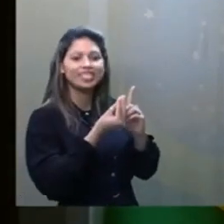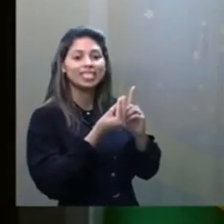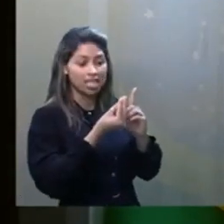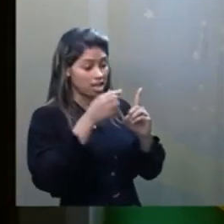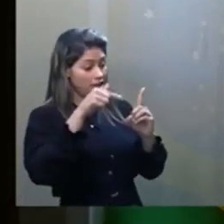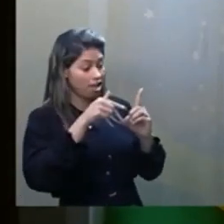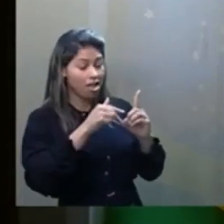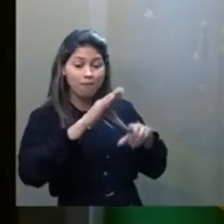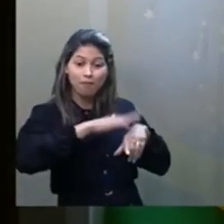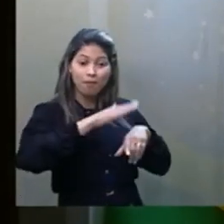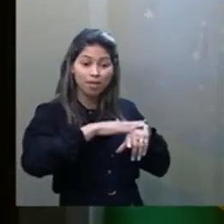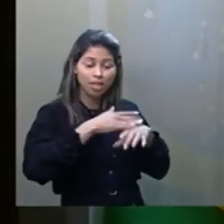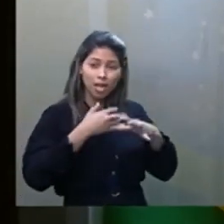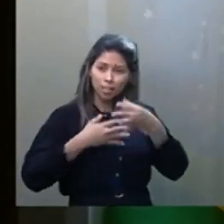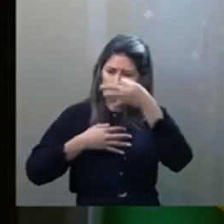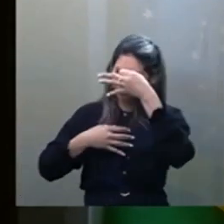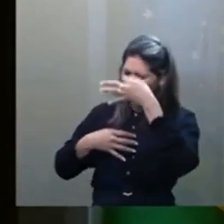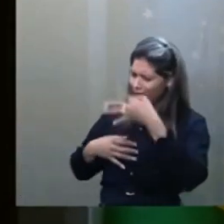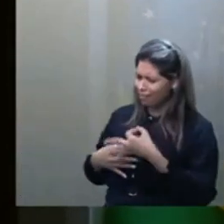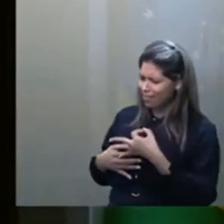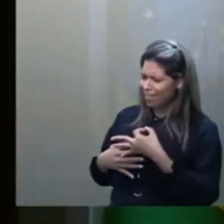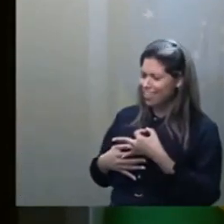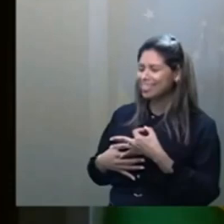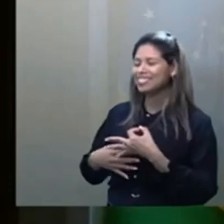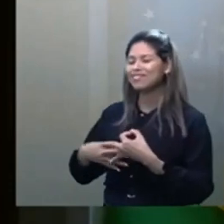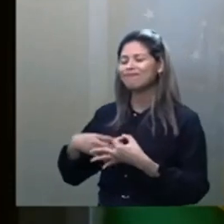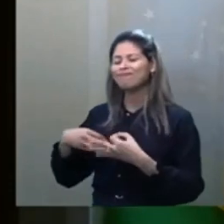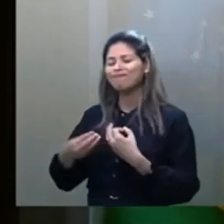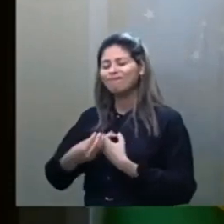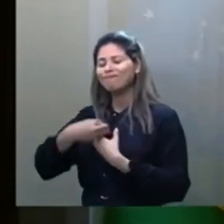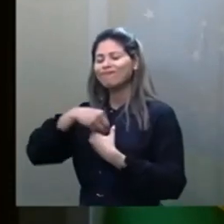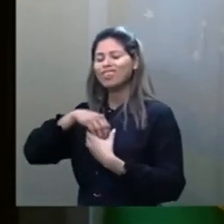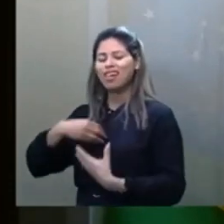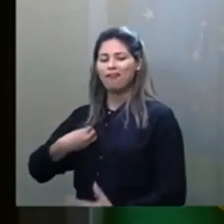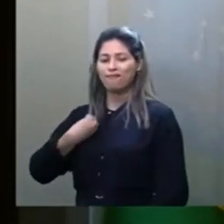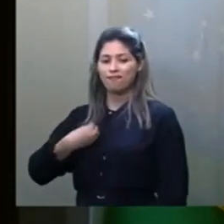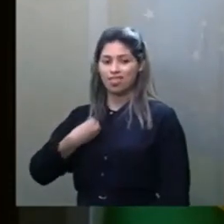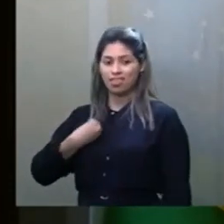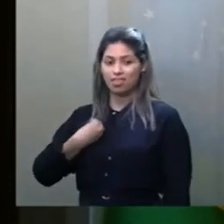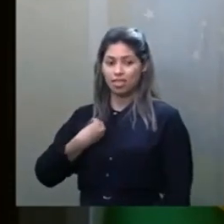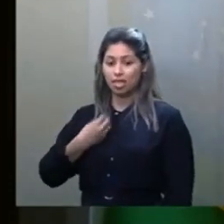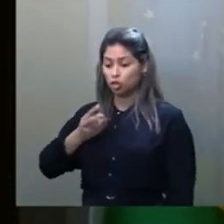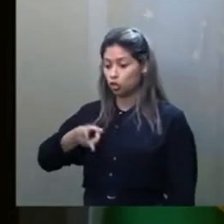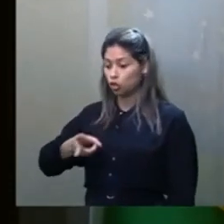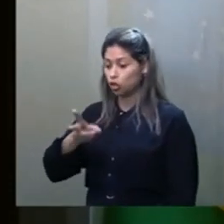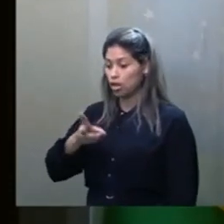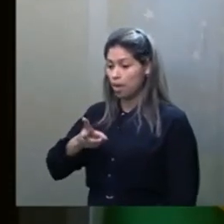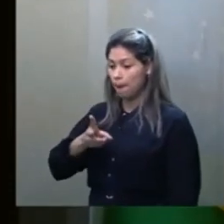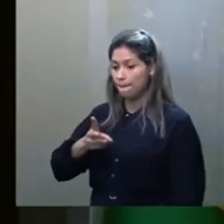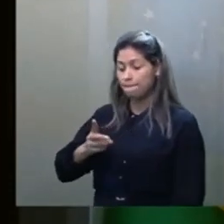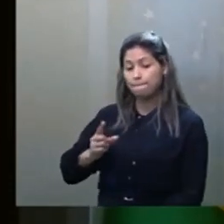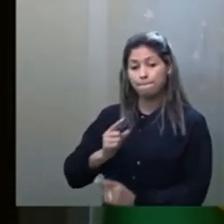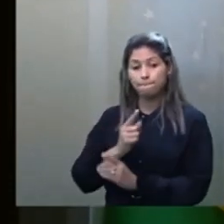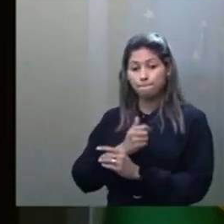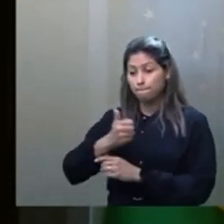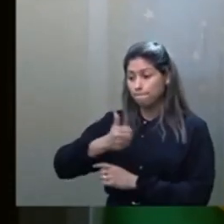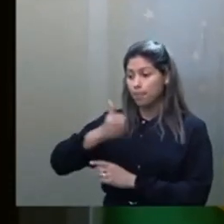vida, ele iria colocar sempre em primeiro lugar os outros. E nunca ele.